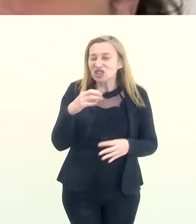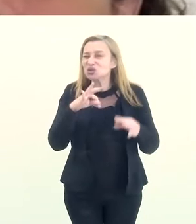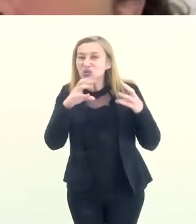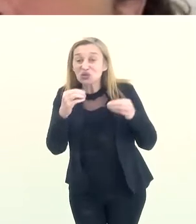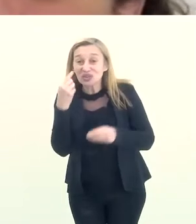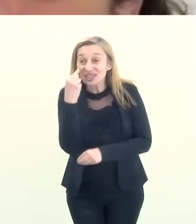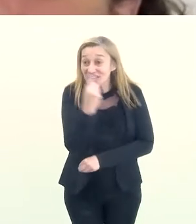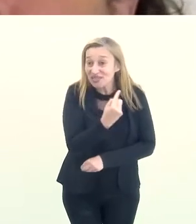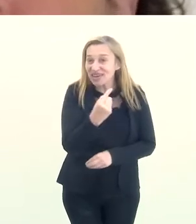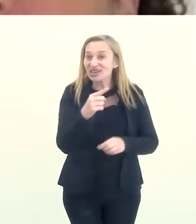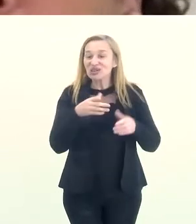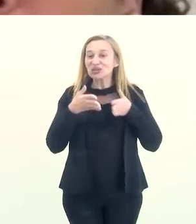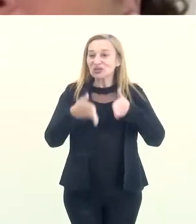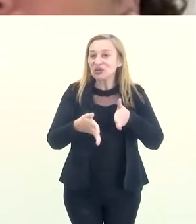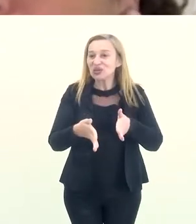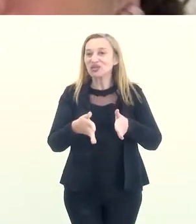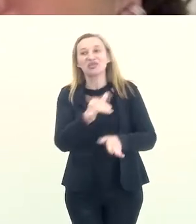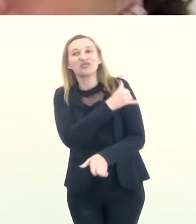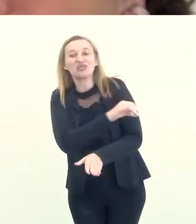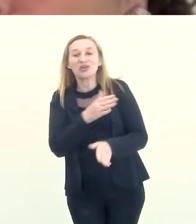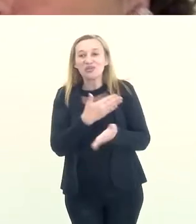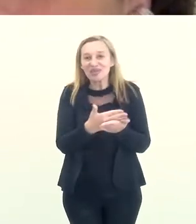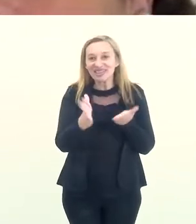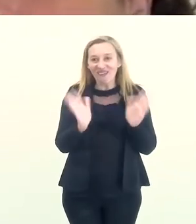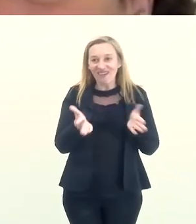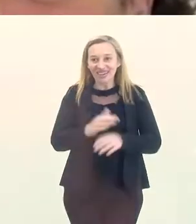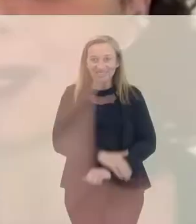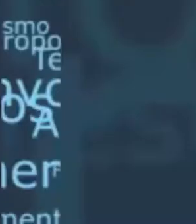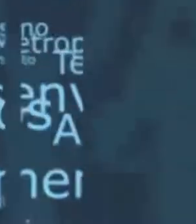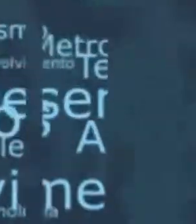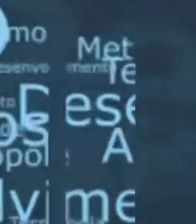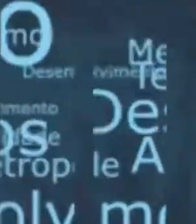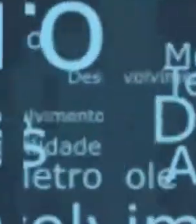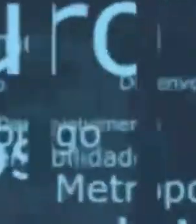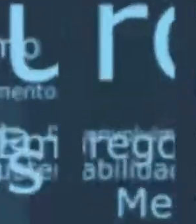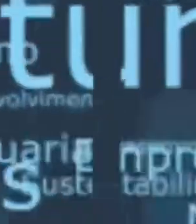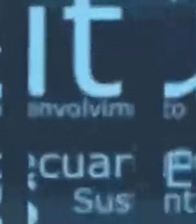aventura. Tudo isso você confere no Rio em Foco, que começa agora.